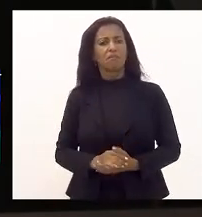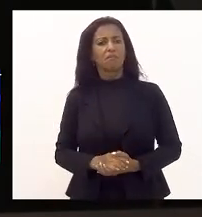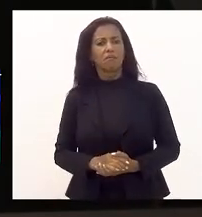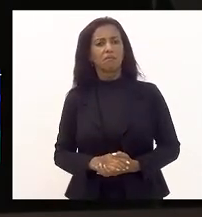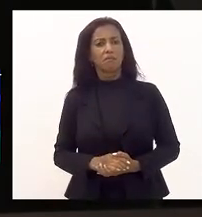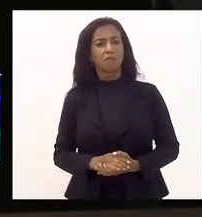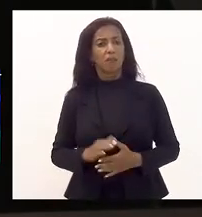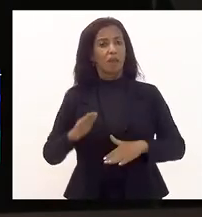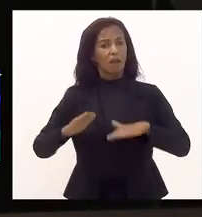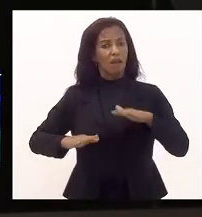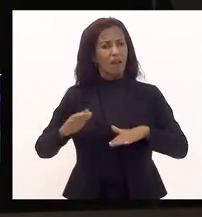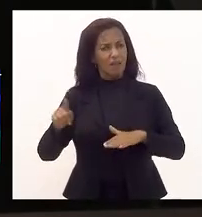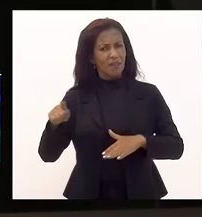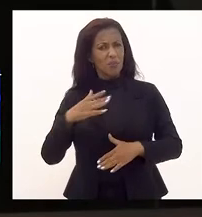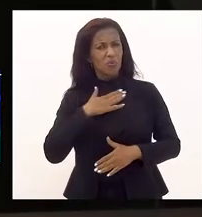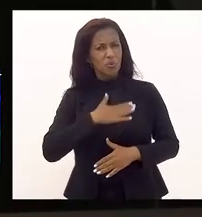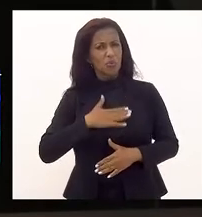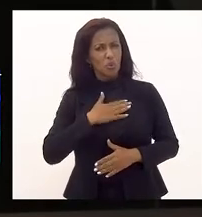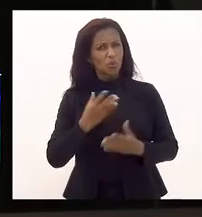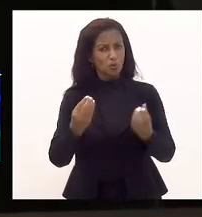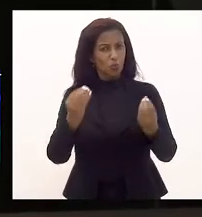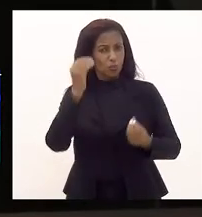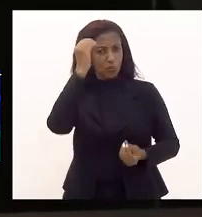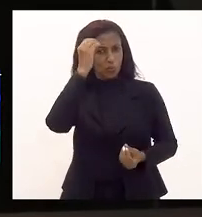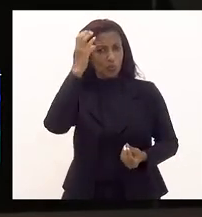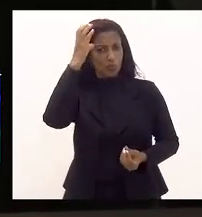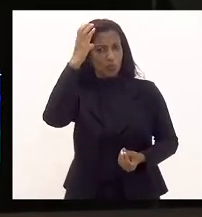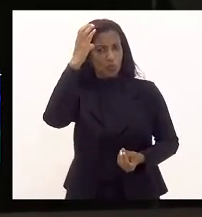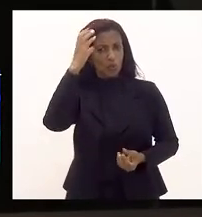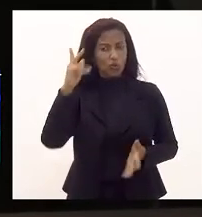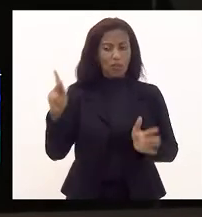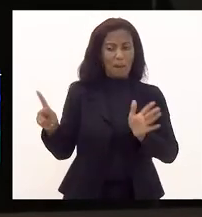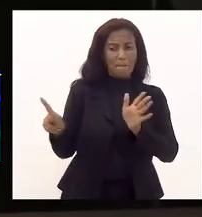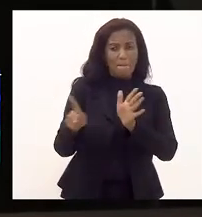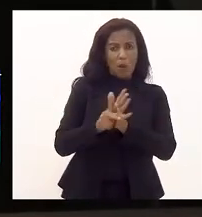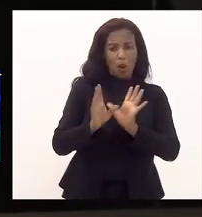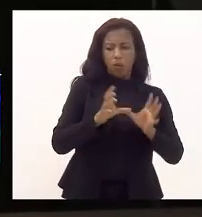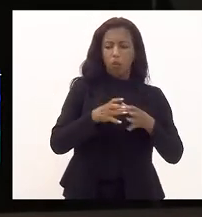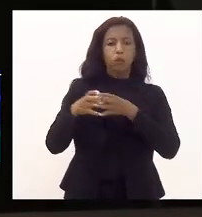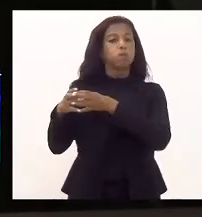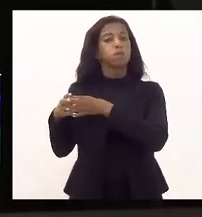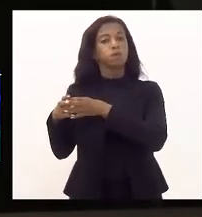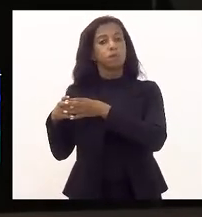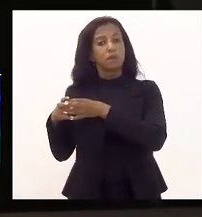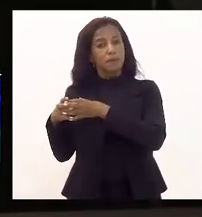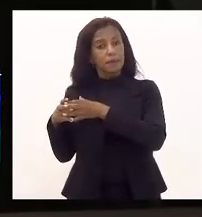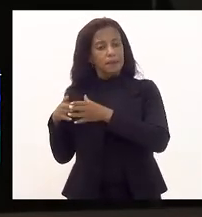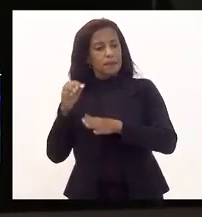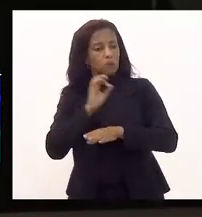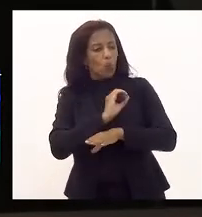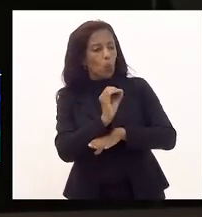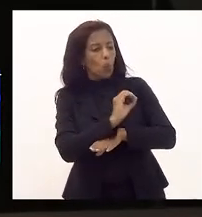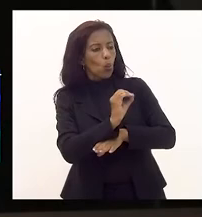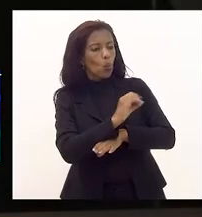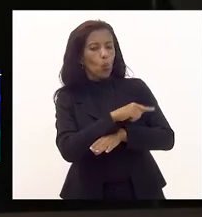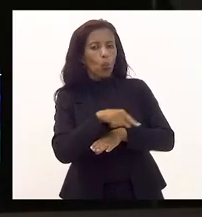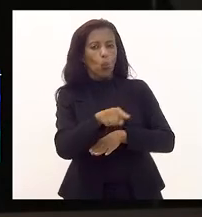aliás, eles gostam muito de cultura, só que eles querem a cultura só para eles e para mais ninguém.